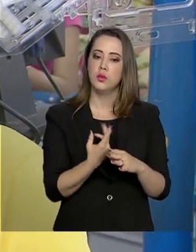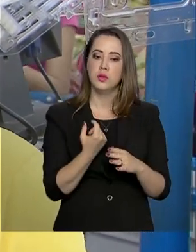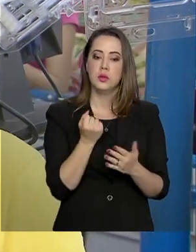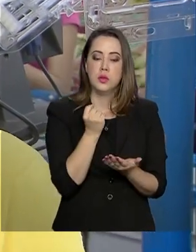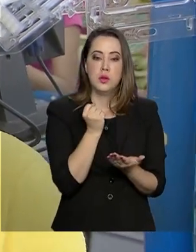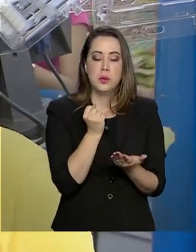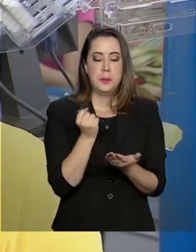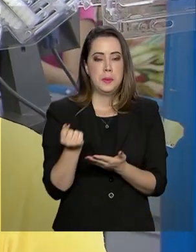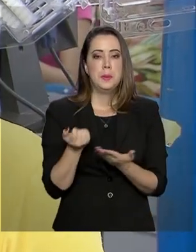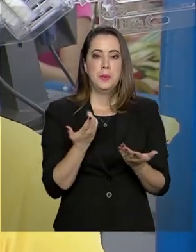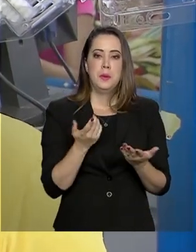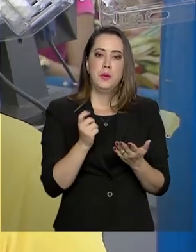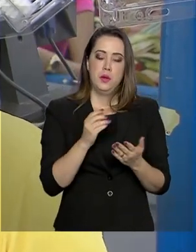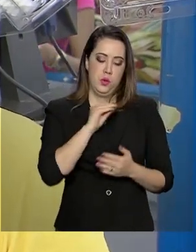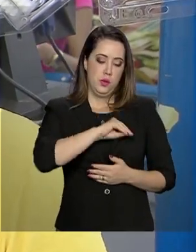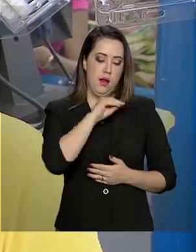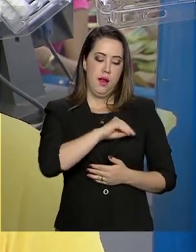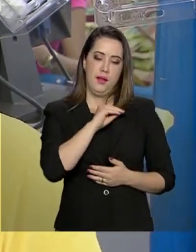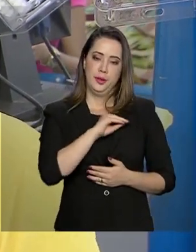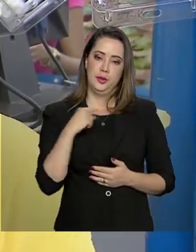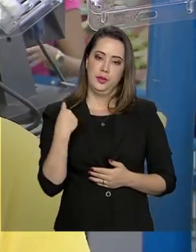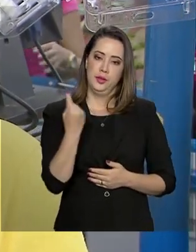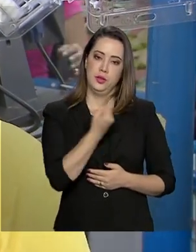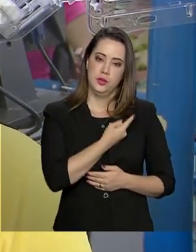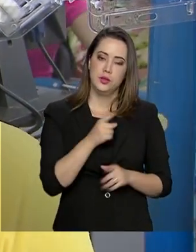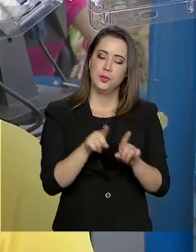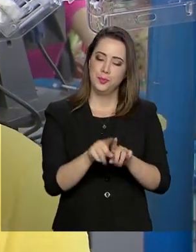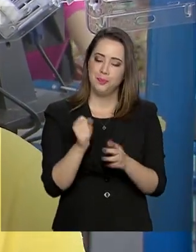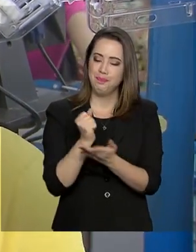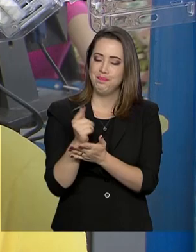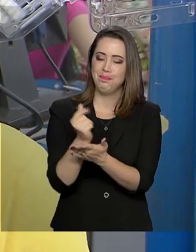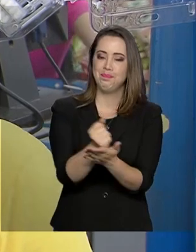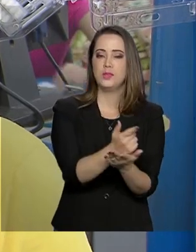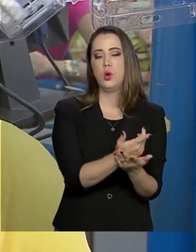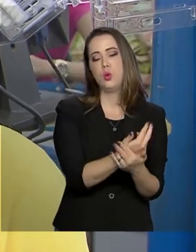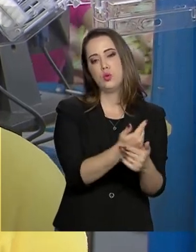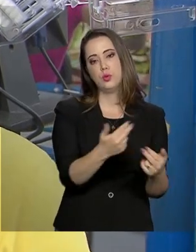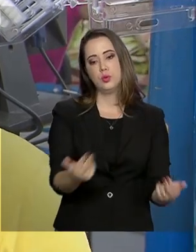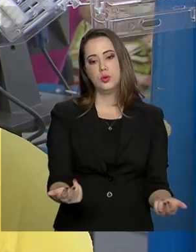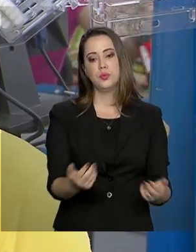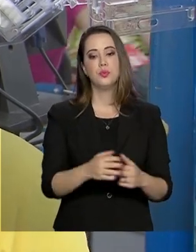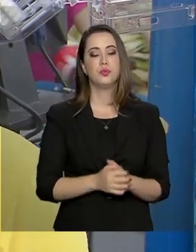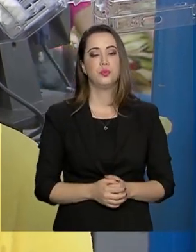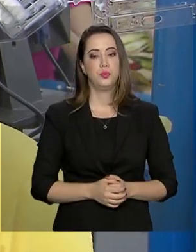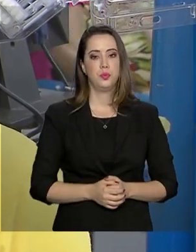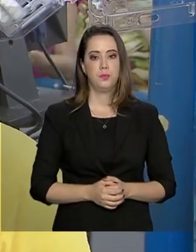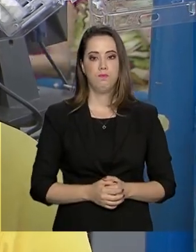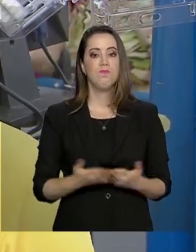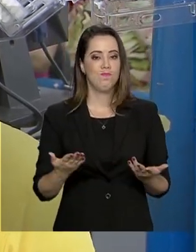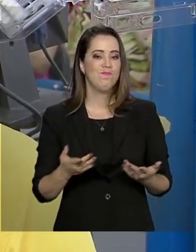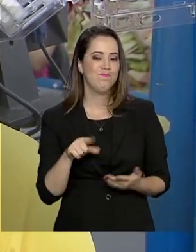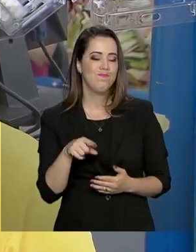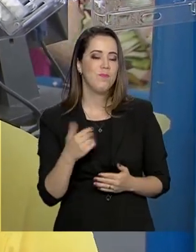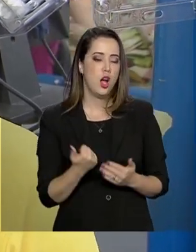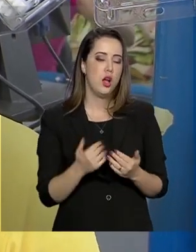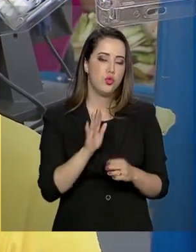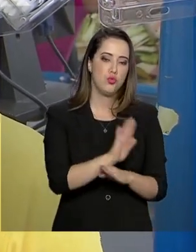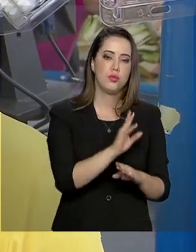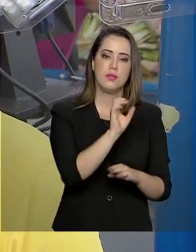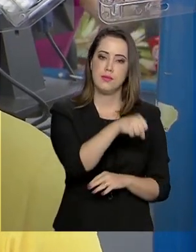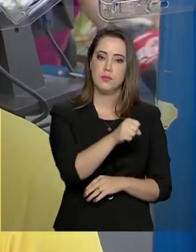mais um pouco a renda da gente e o consumo também de outras coisas, né? Mas vai ajudar sim.